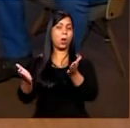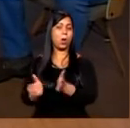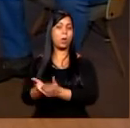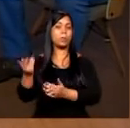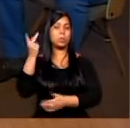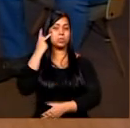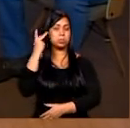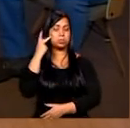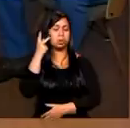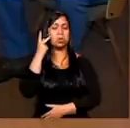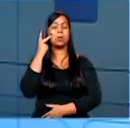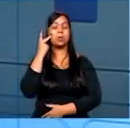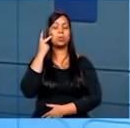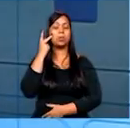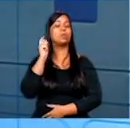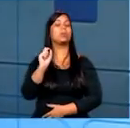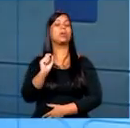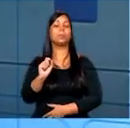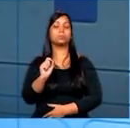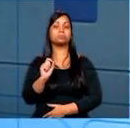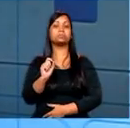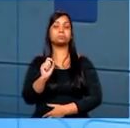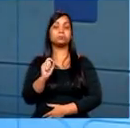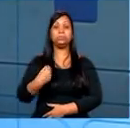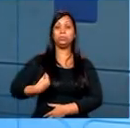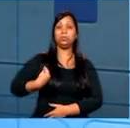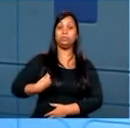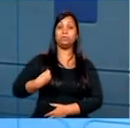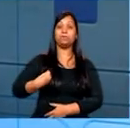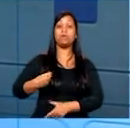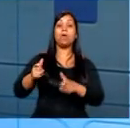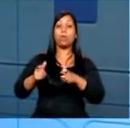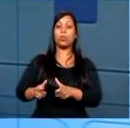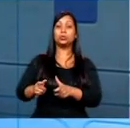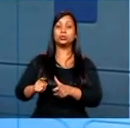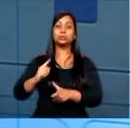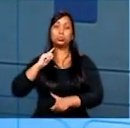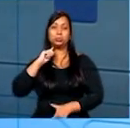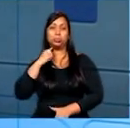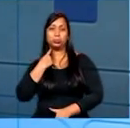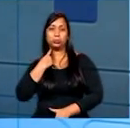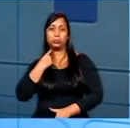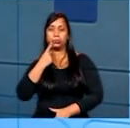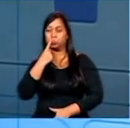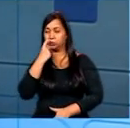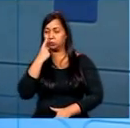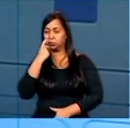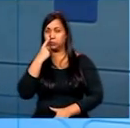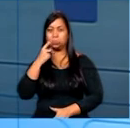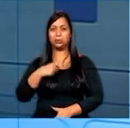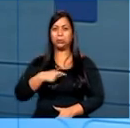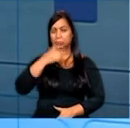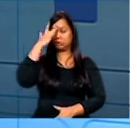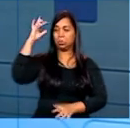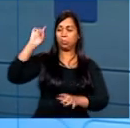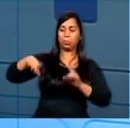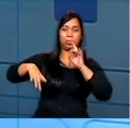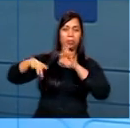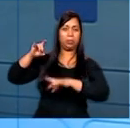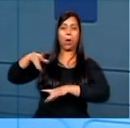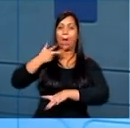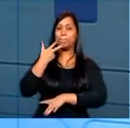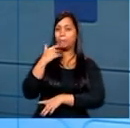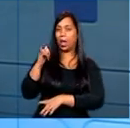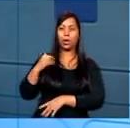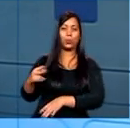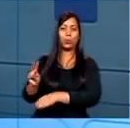De São Paulo, que viveu no lixão, criou todos os seus filhos, foi abandonada, né? Não teve um pai